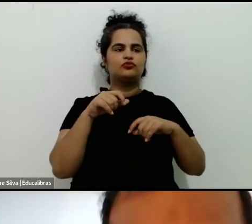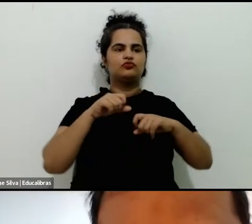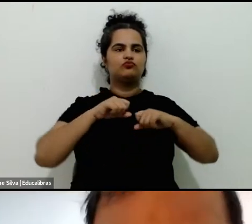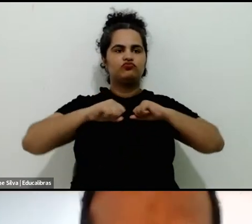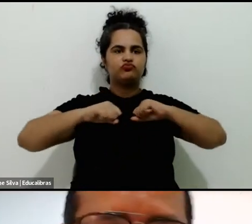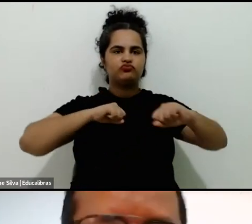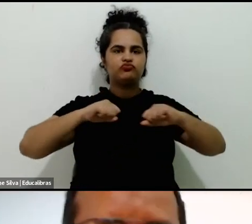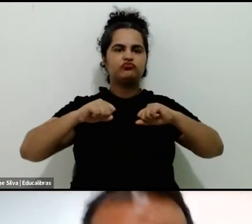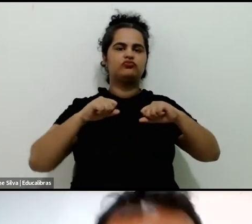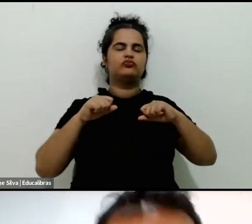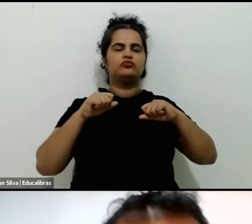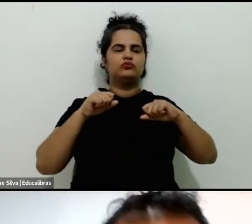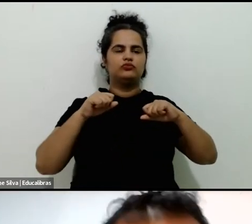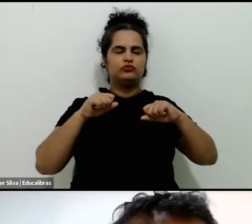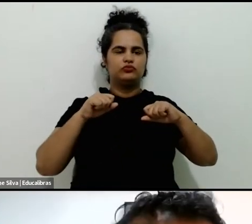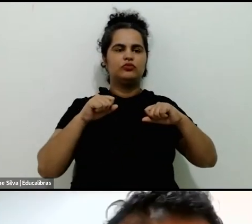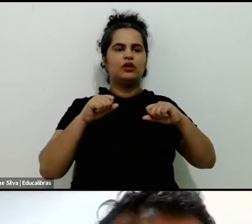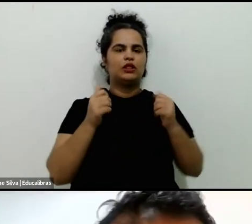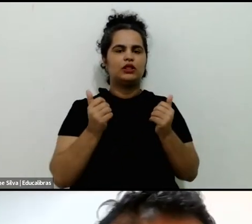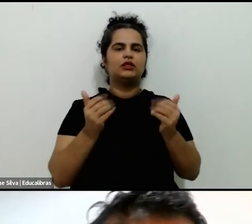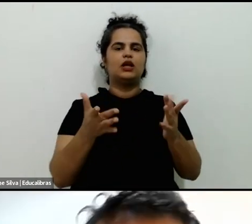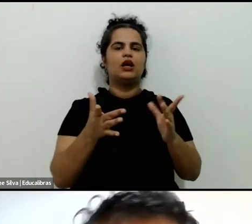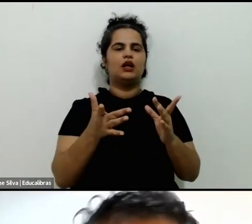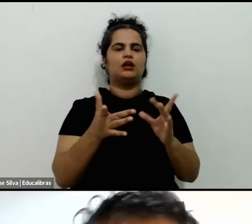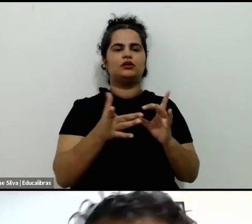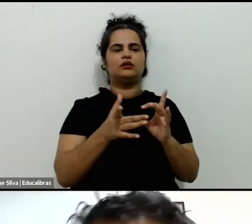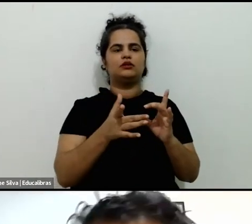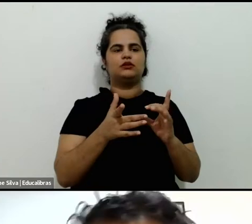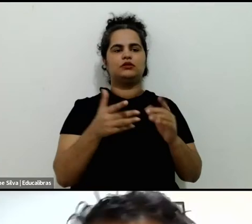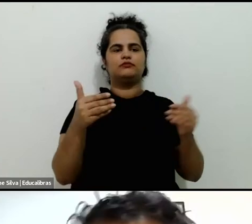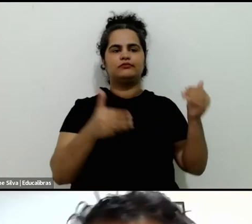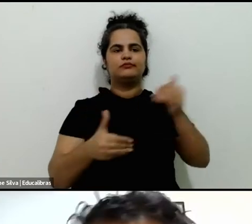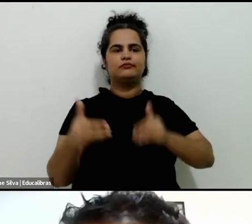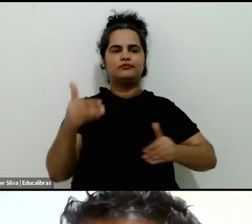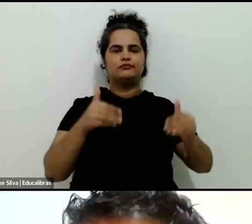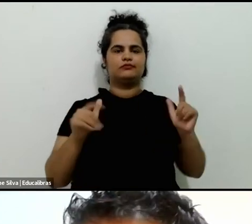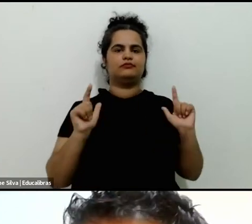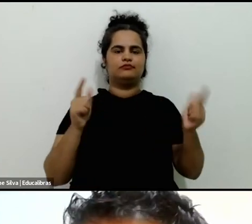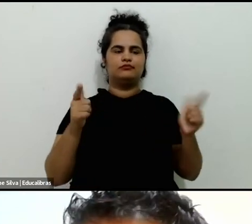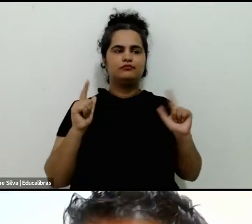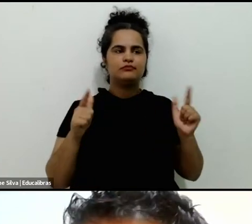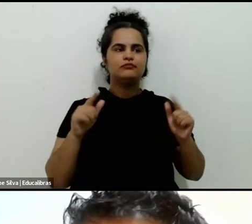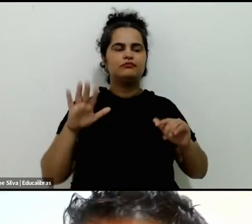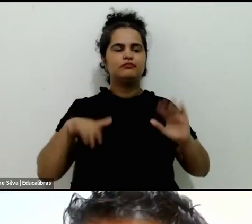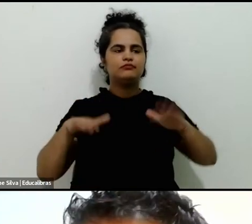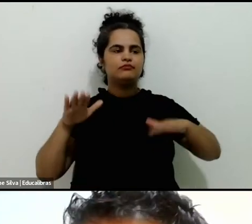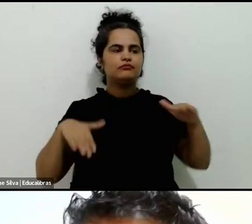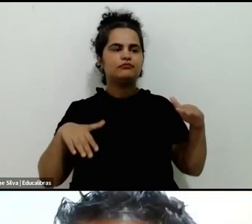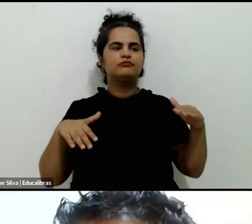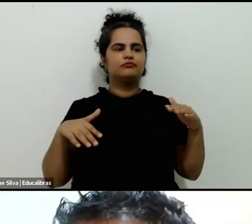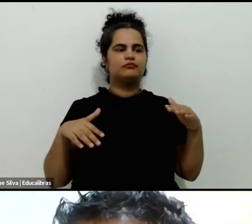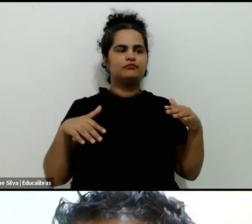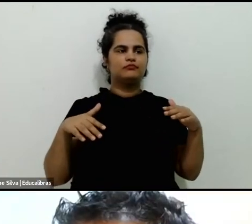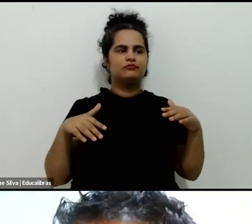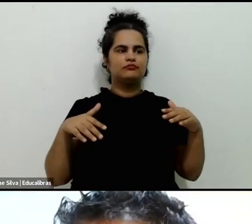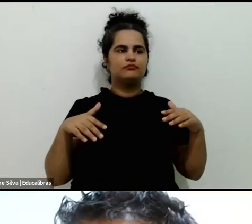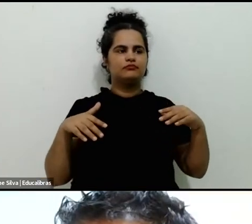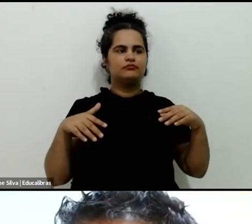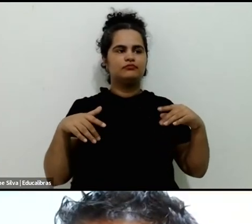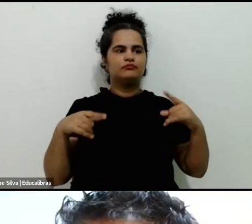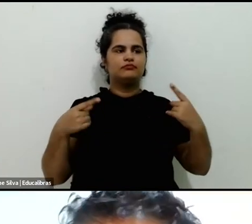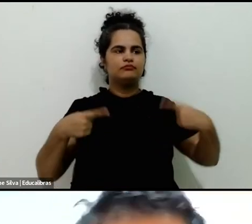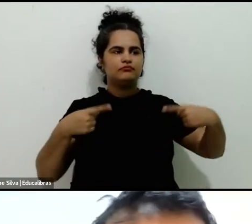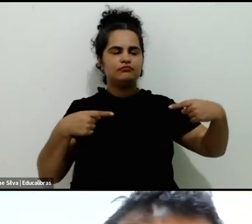do lazer, da cultura, da população, ou é melhor a gente estar trabalhando separado e de vez em quando se esbarrar para fazer coisas juntos? É basicamente assim mesmo, a curiosidade.